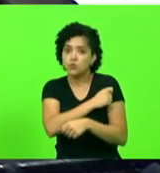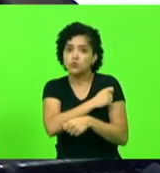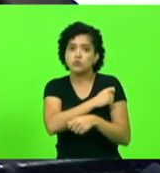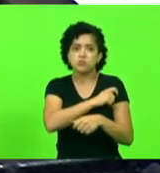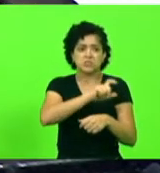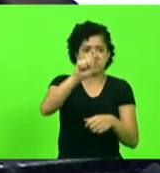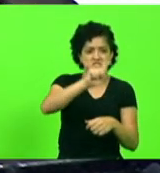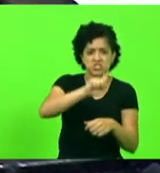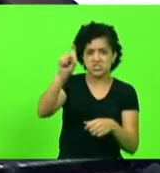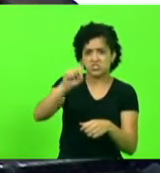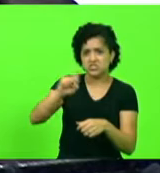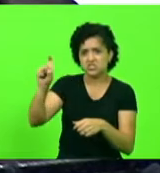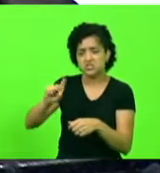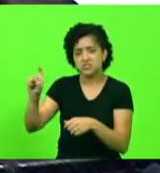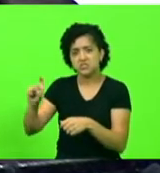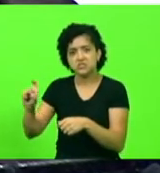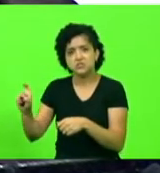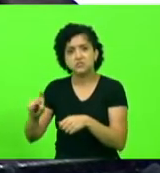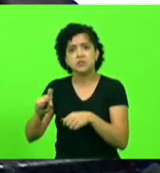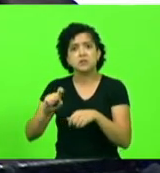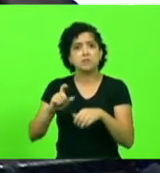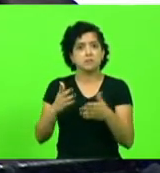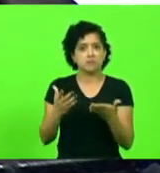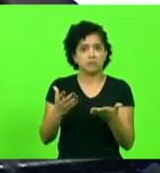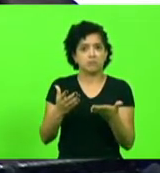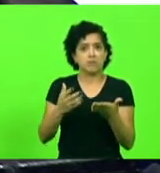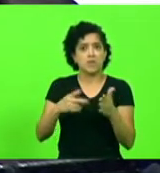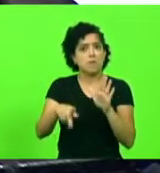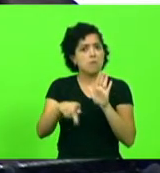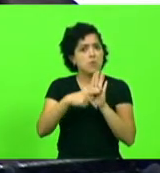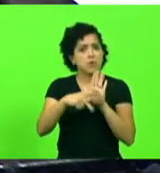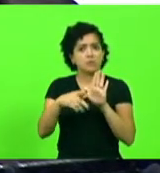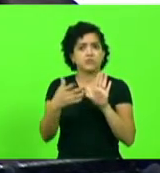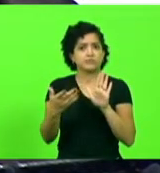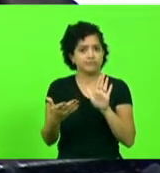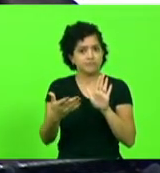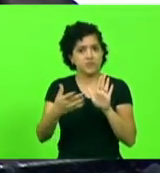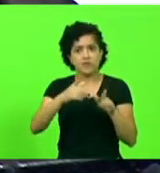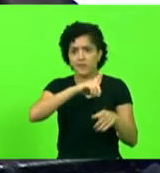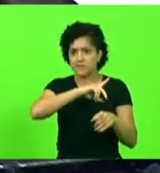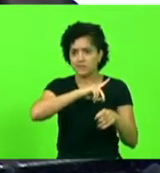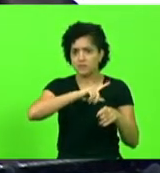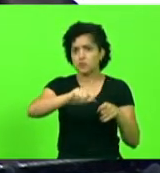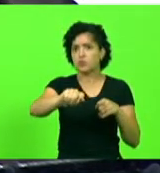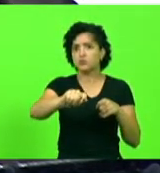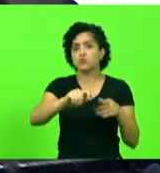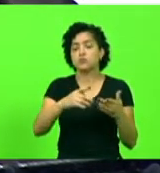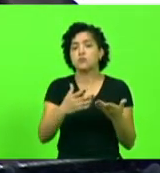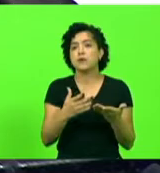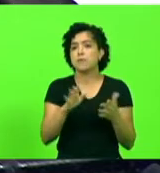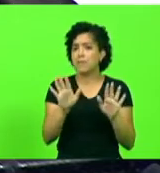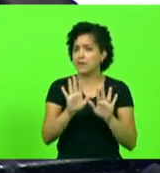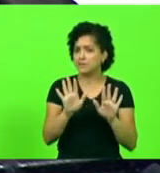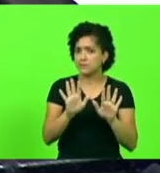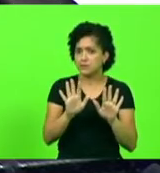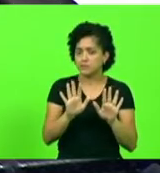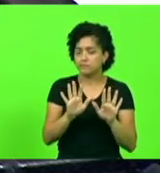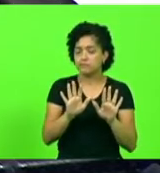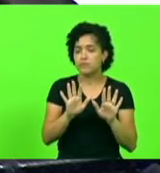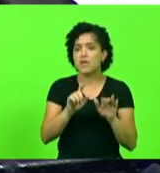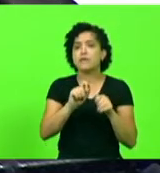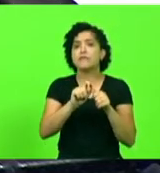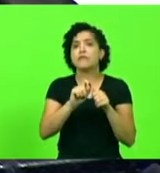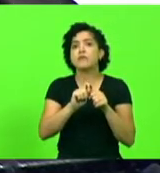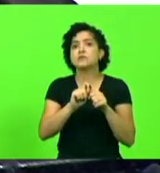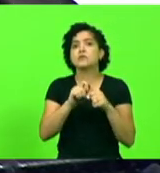patrimônio público serão imediatamente expulsos. Mas não, só o que sabem fazer